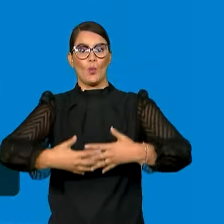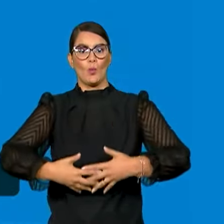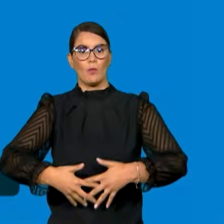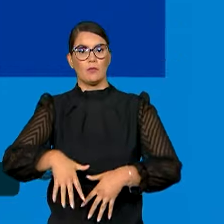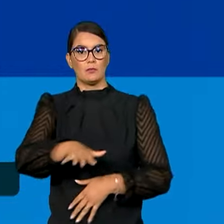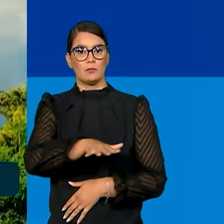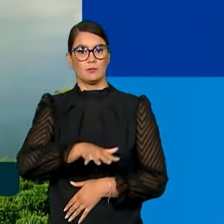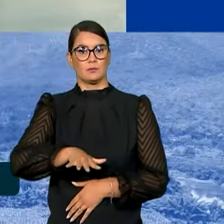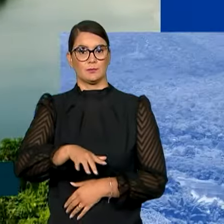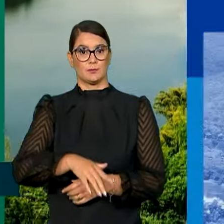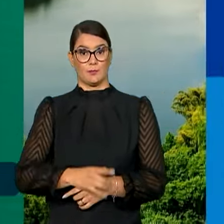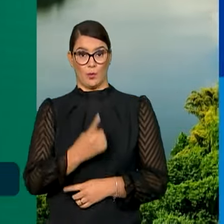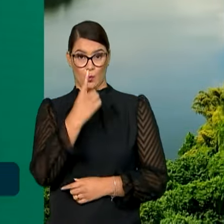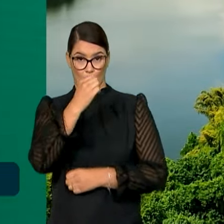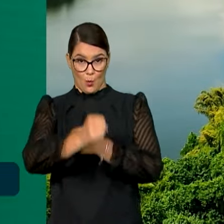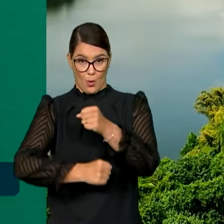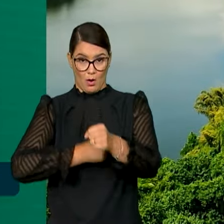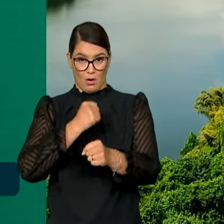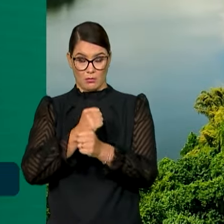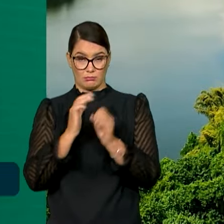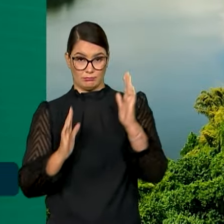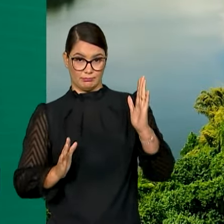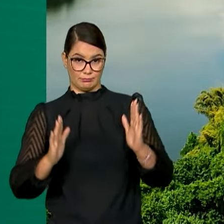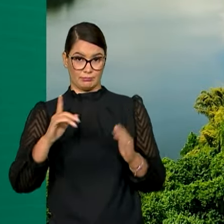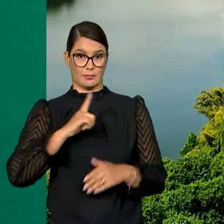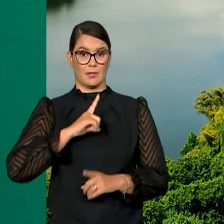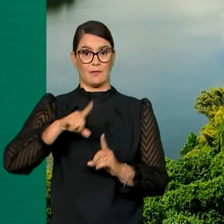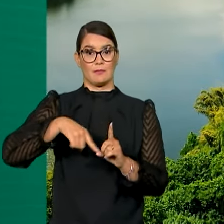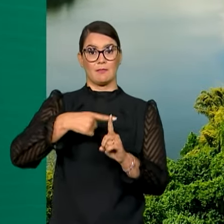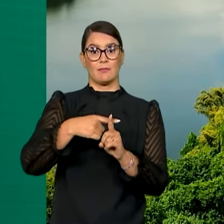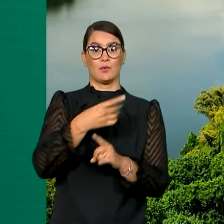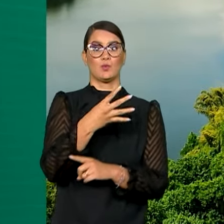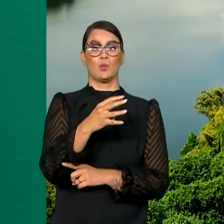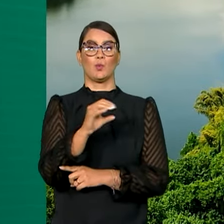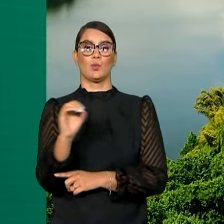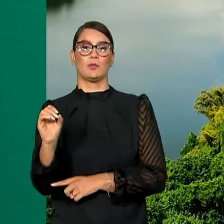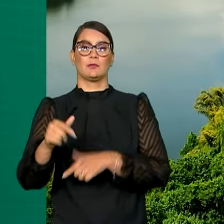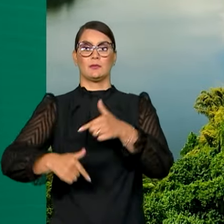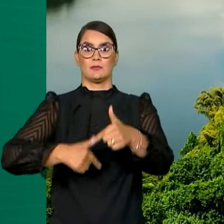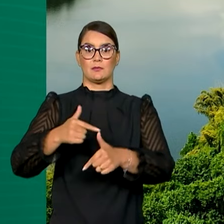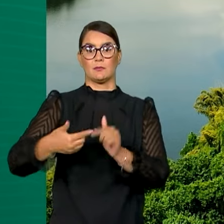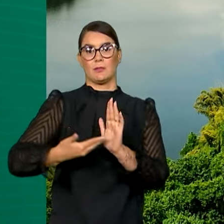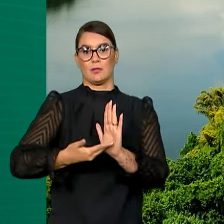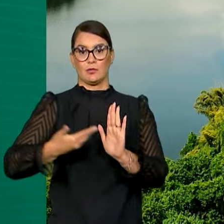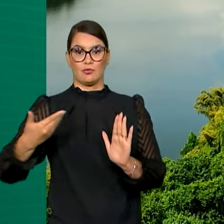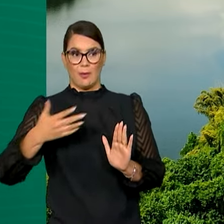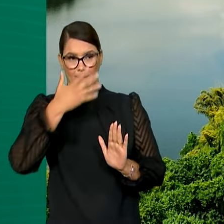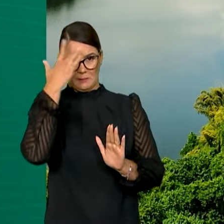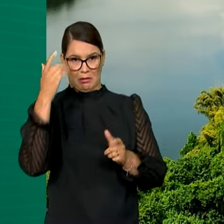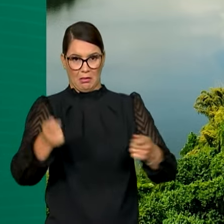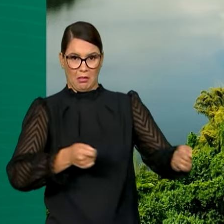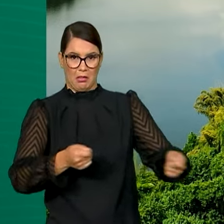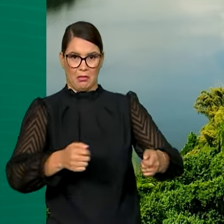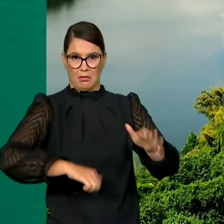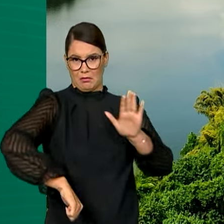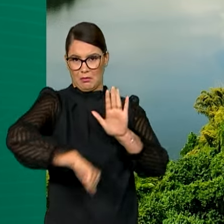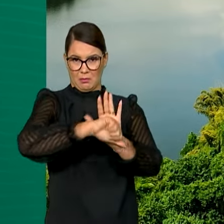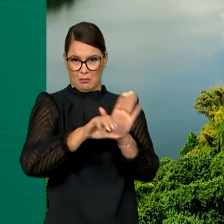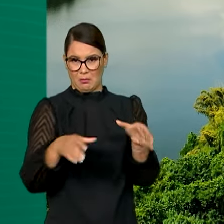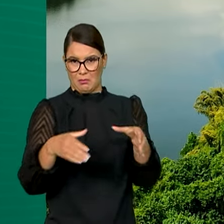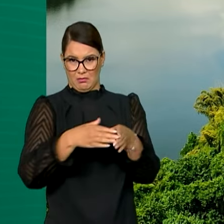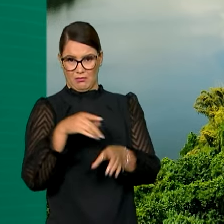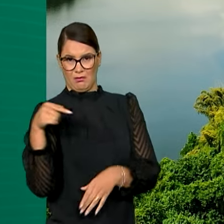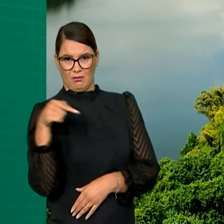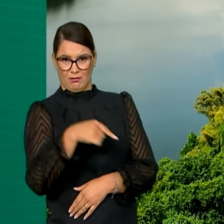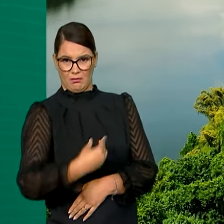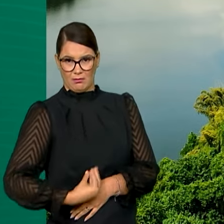local. Em um ano de ações, foram feitas mais de 400 operações para retirada de garimpeiros e grupos ilegais da